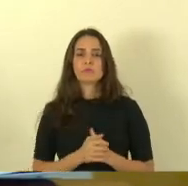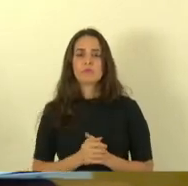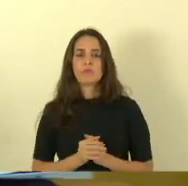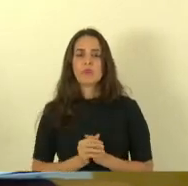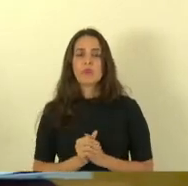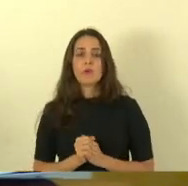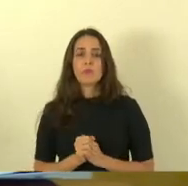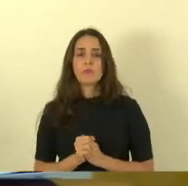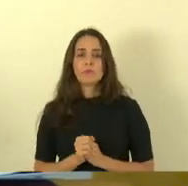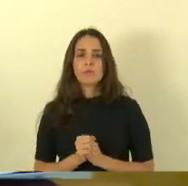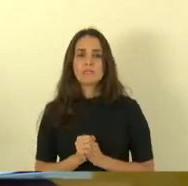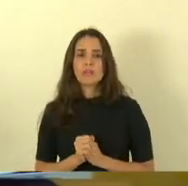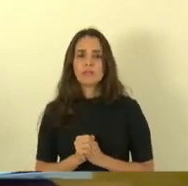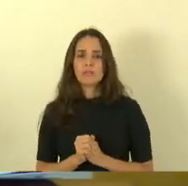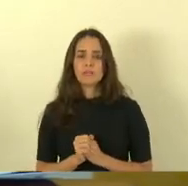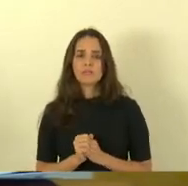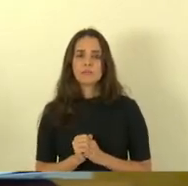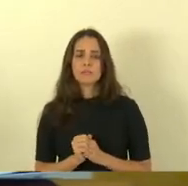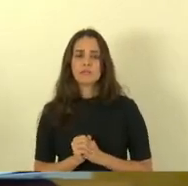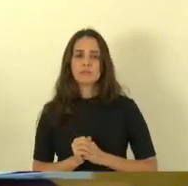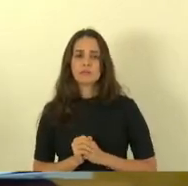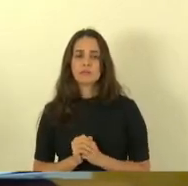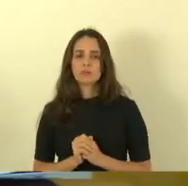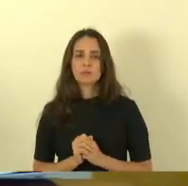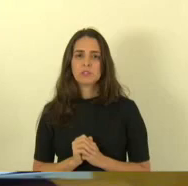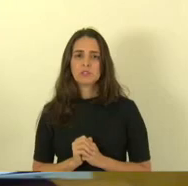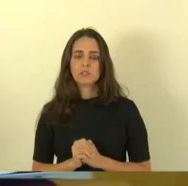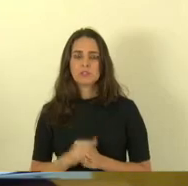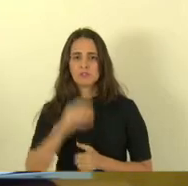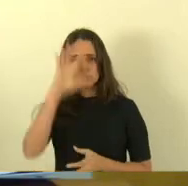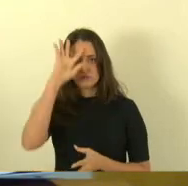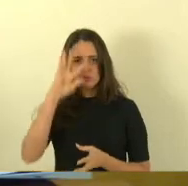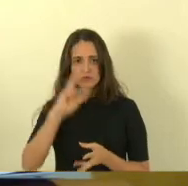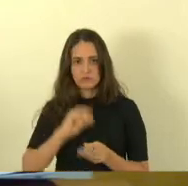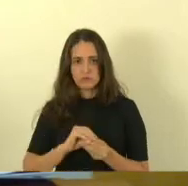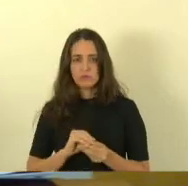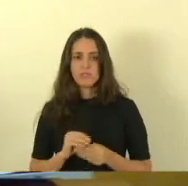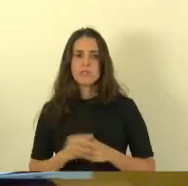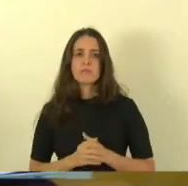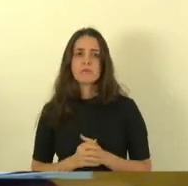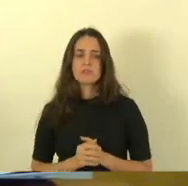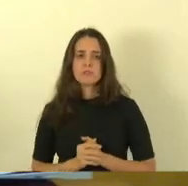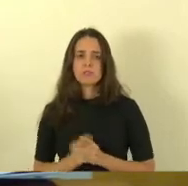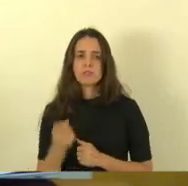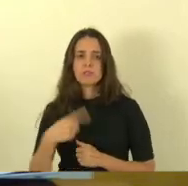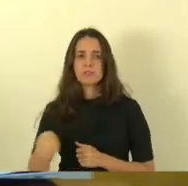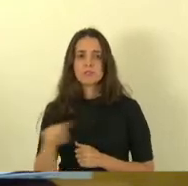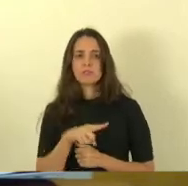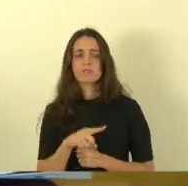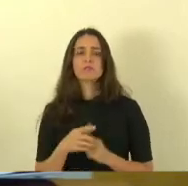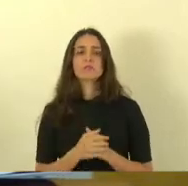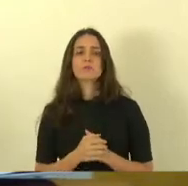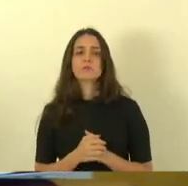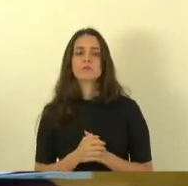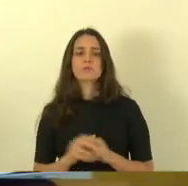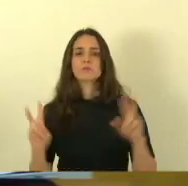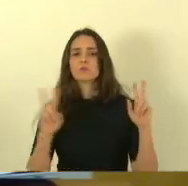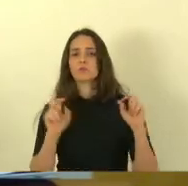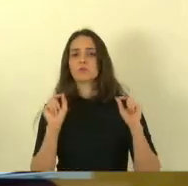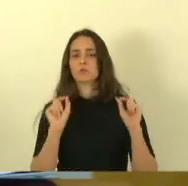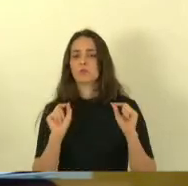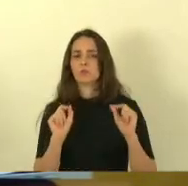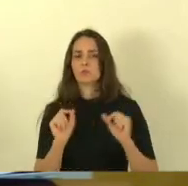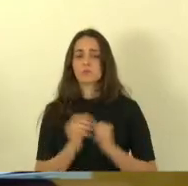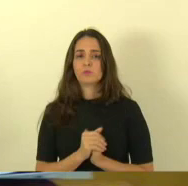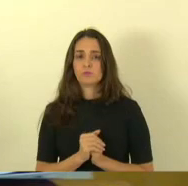finalizar minha fala até mesmo porque eu não vou entrar em outra em outro pleito aí dizer pra vocês o